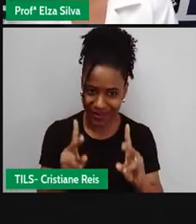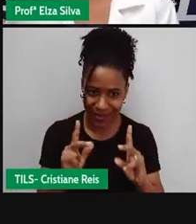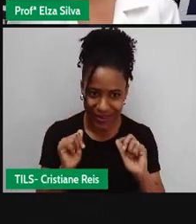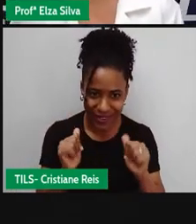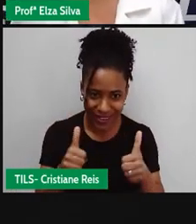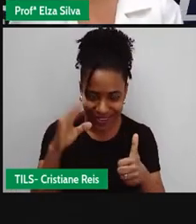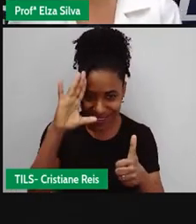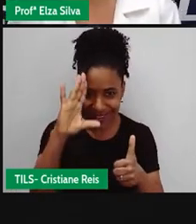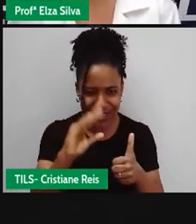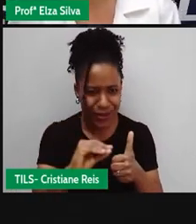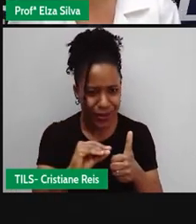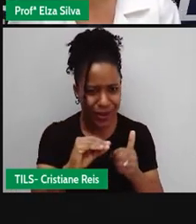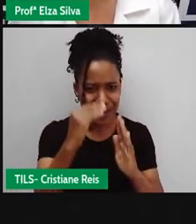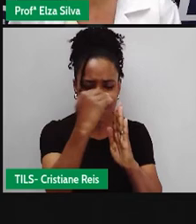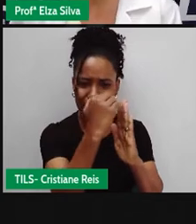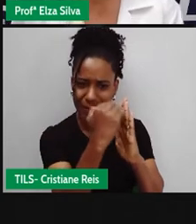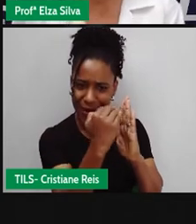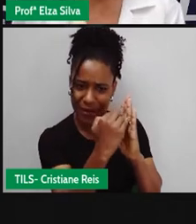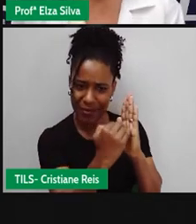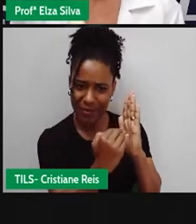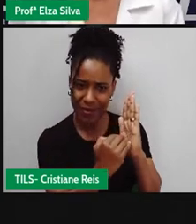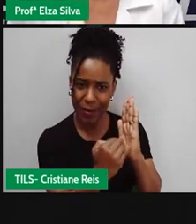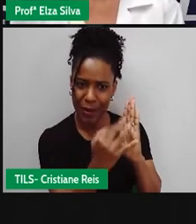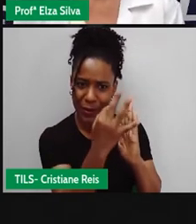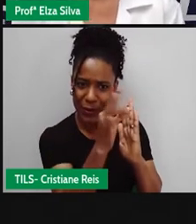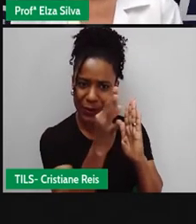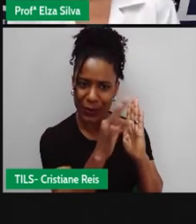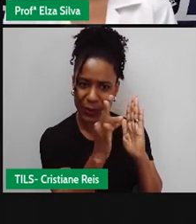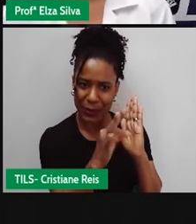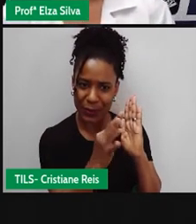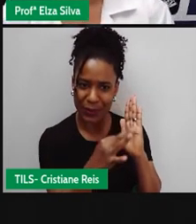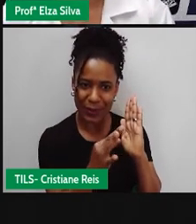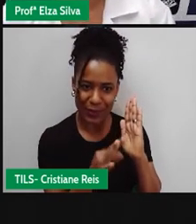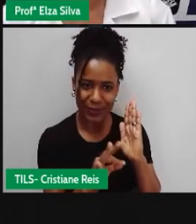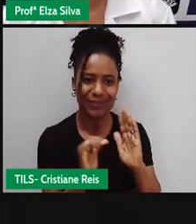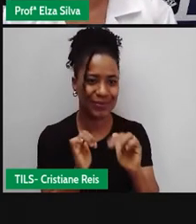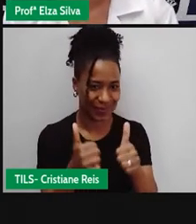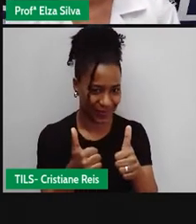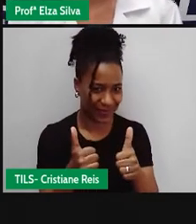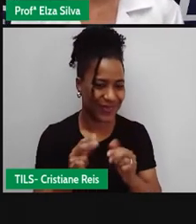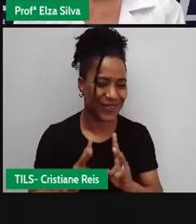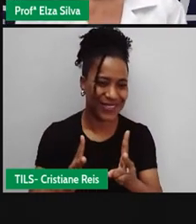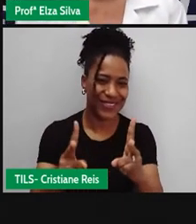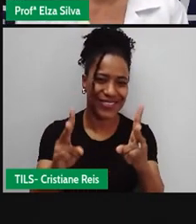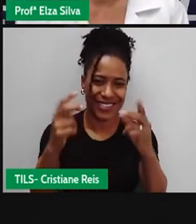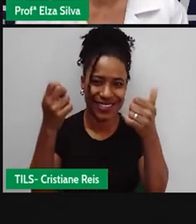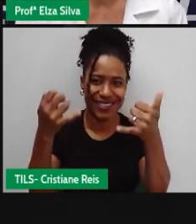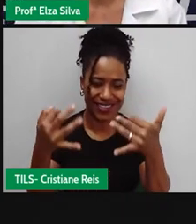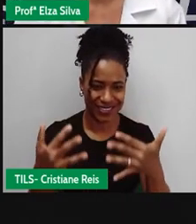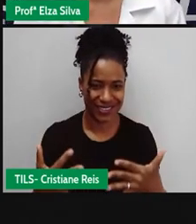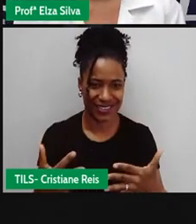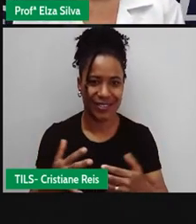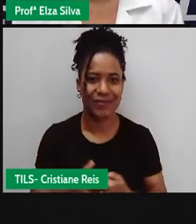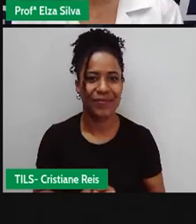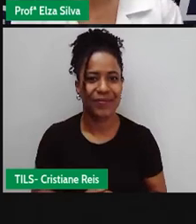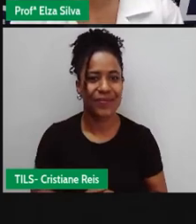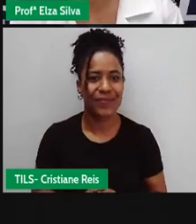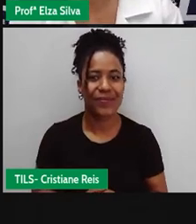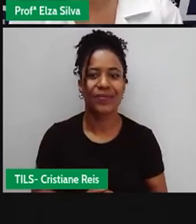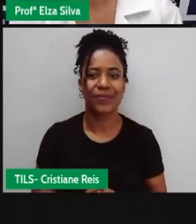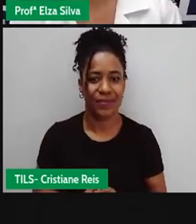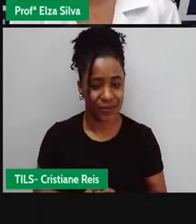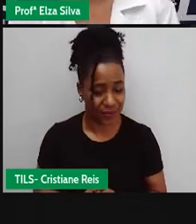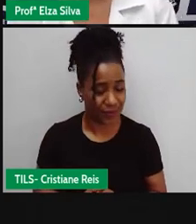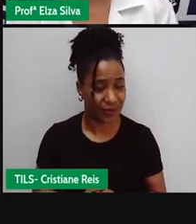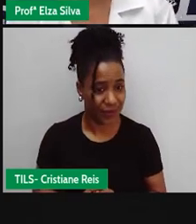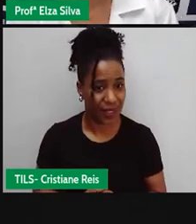Vocês entenderam O que é uma ficha técnica? Vamos seguir adiante Vocês sabem Que há muitos